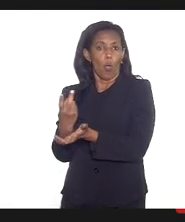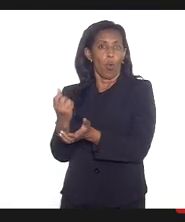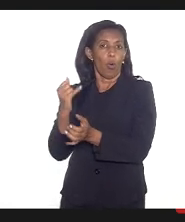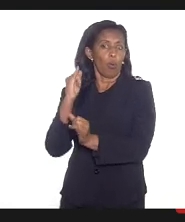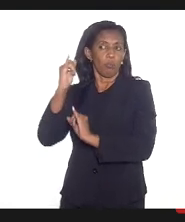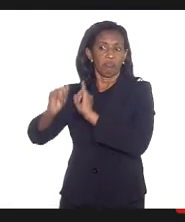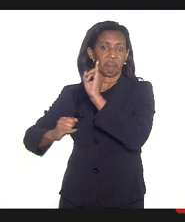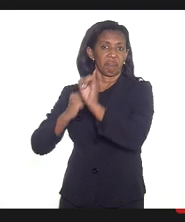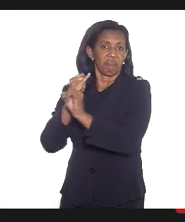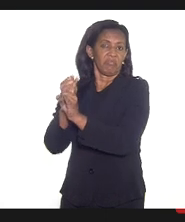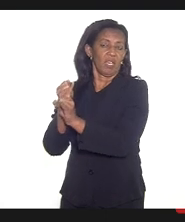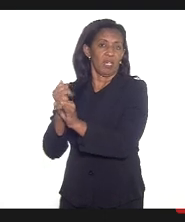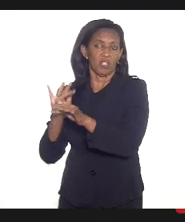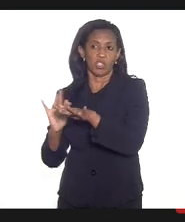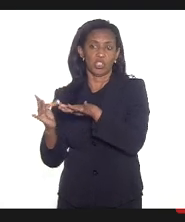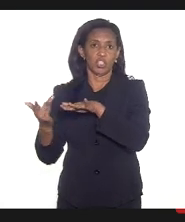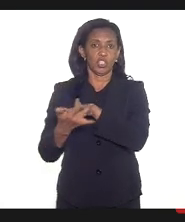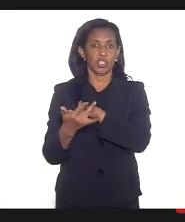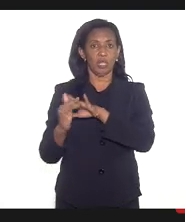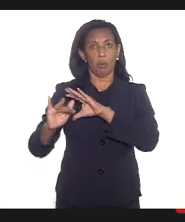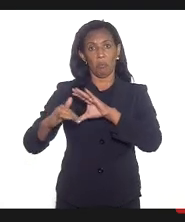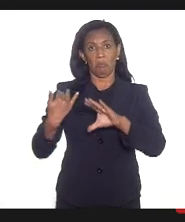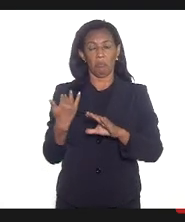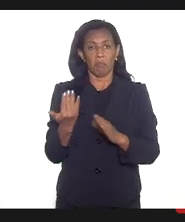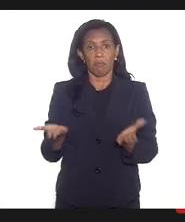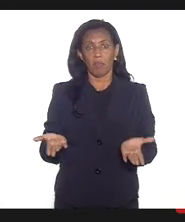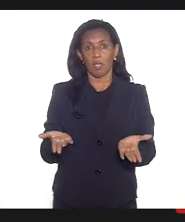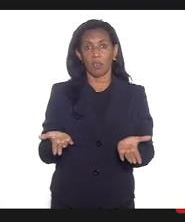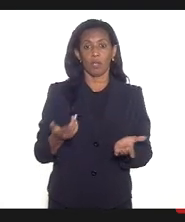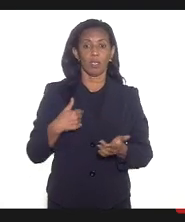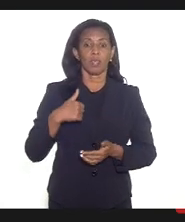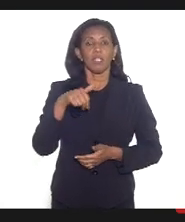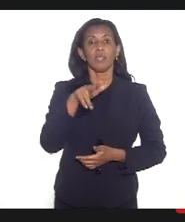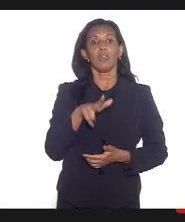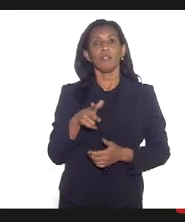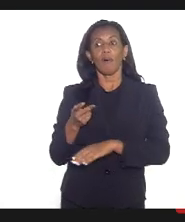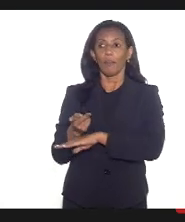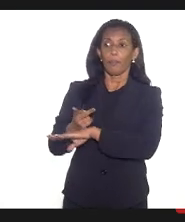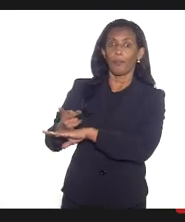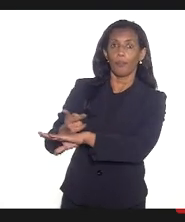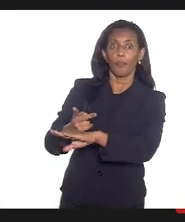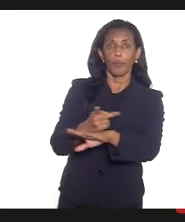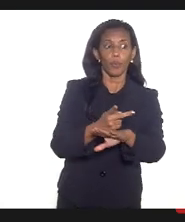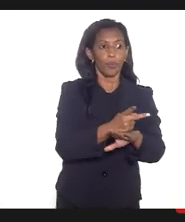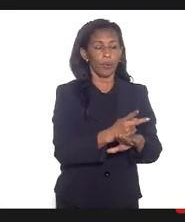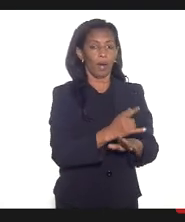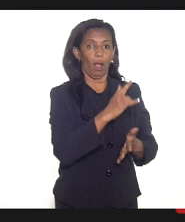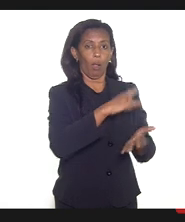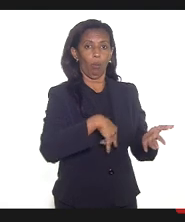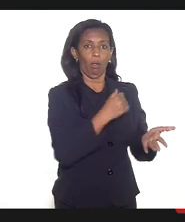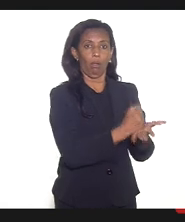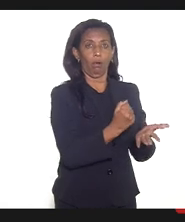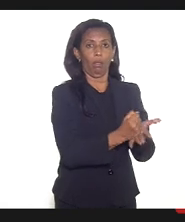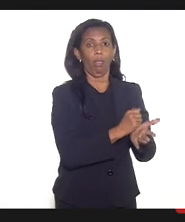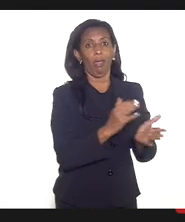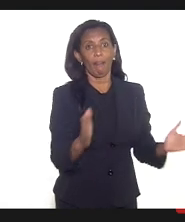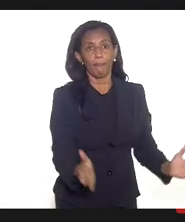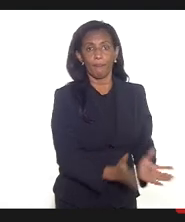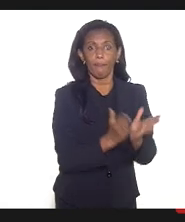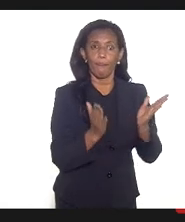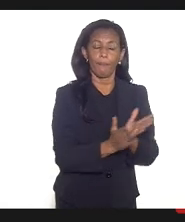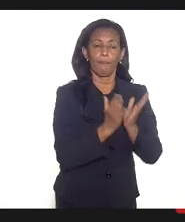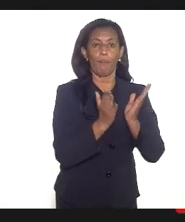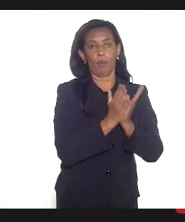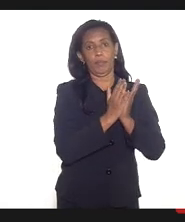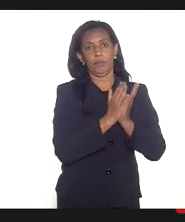digital, para o seu e-mail. E quem vai peregrinar atrás de um atestado é exatamente a gestante mais pobre e mais